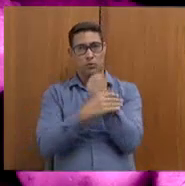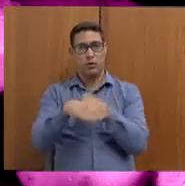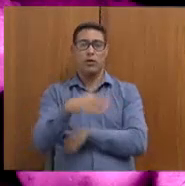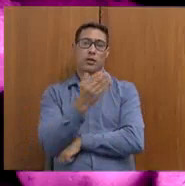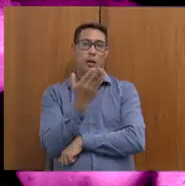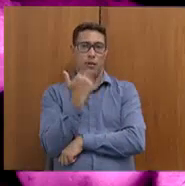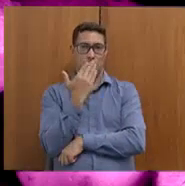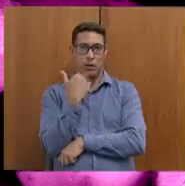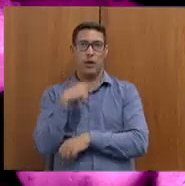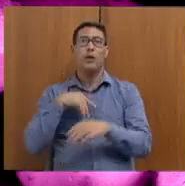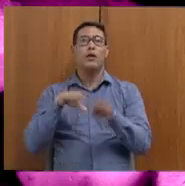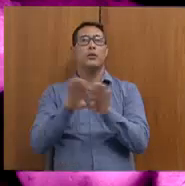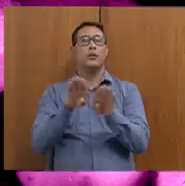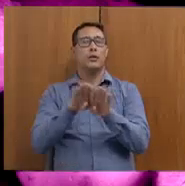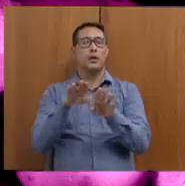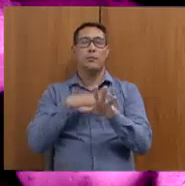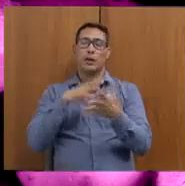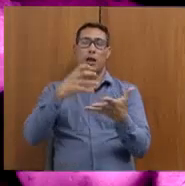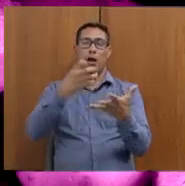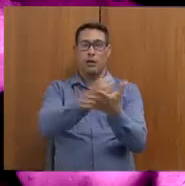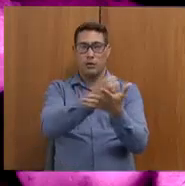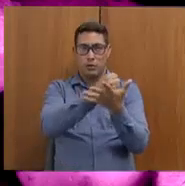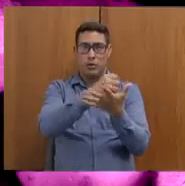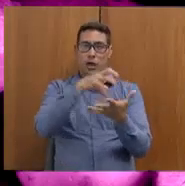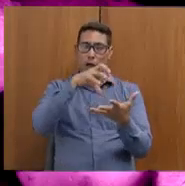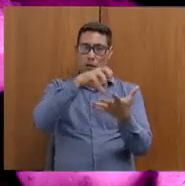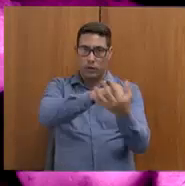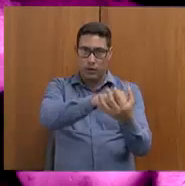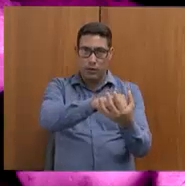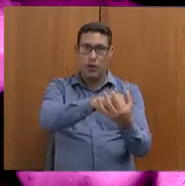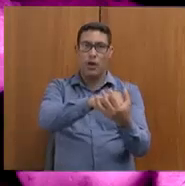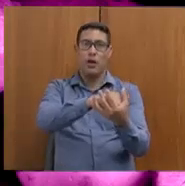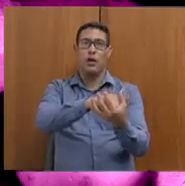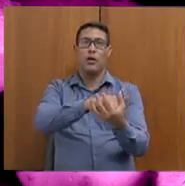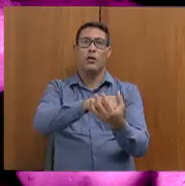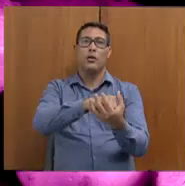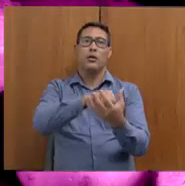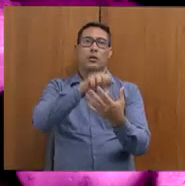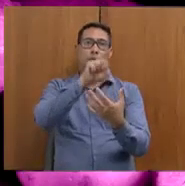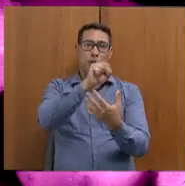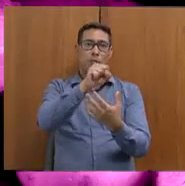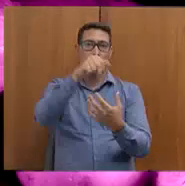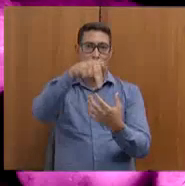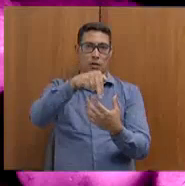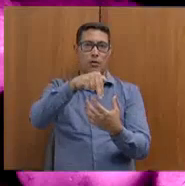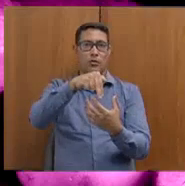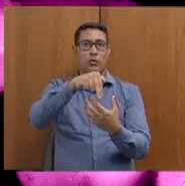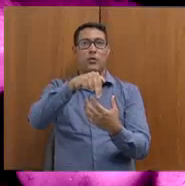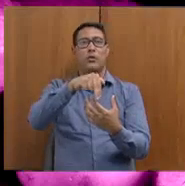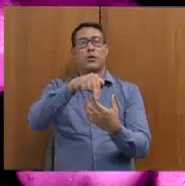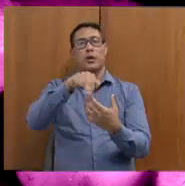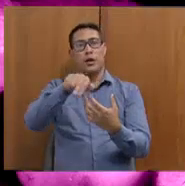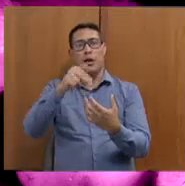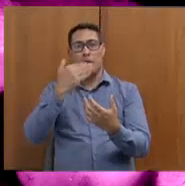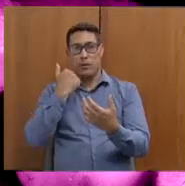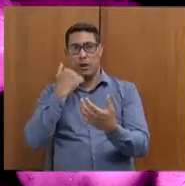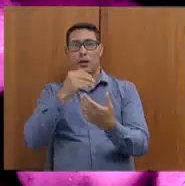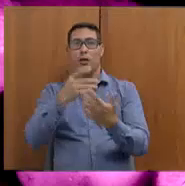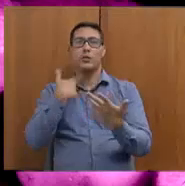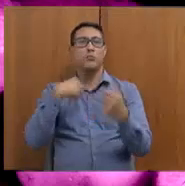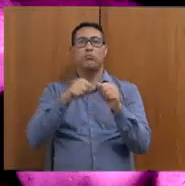adesão ao Sistema de Segurança Alimentar, Sistema Nacional de Segurança Alimentar. Então, o que nós fizemos esse ano?